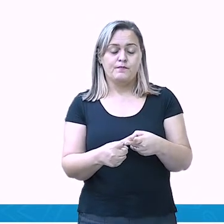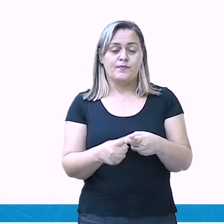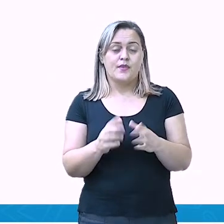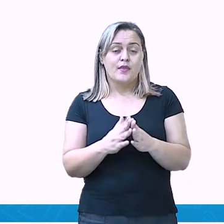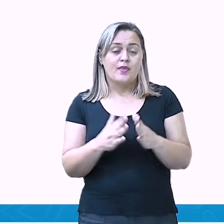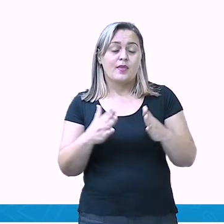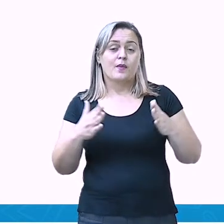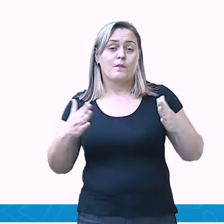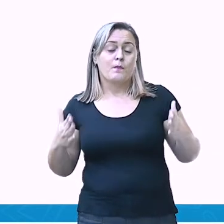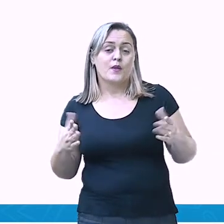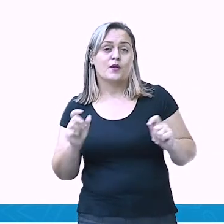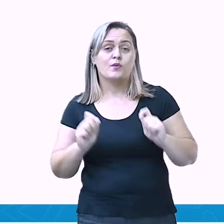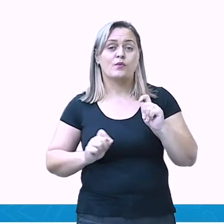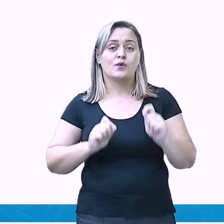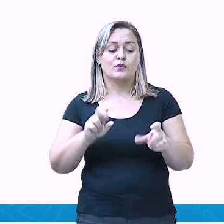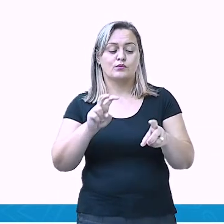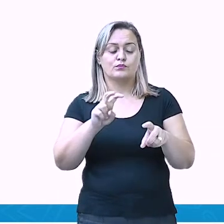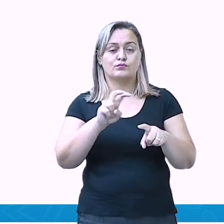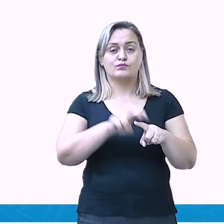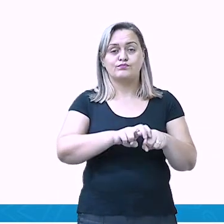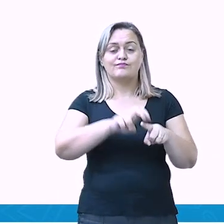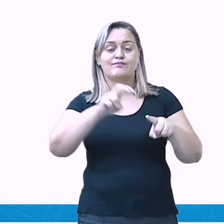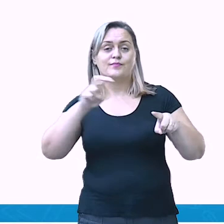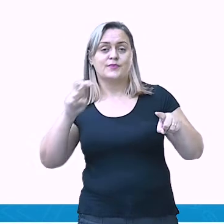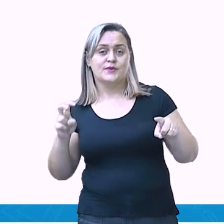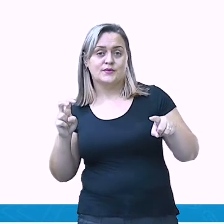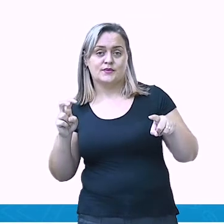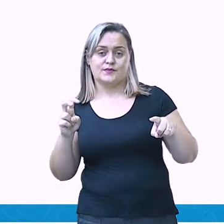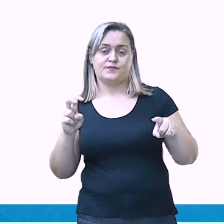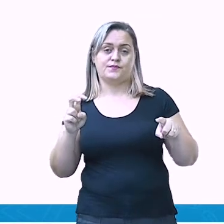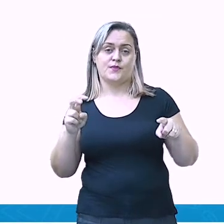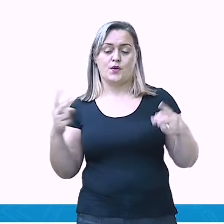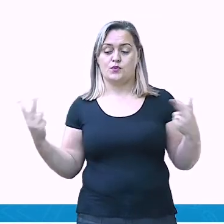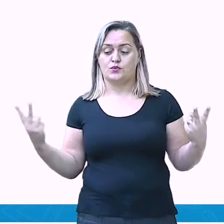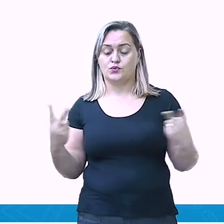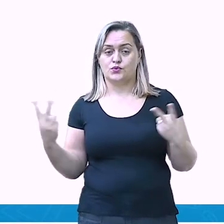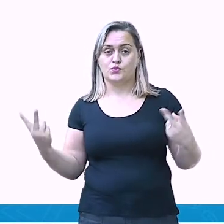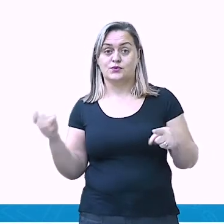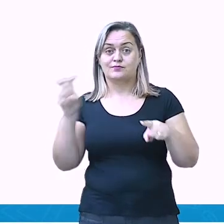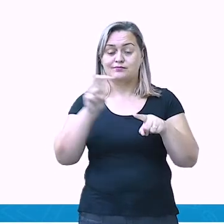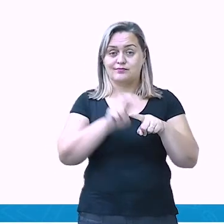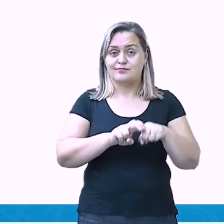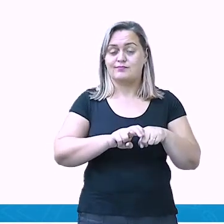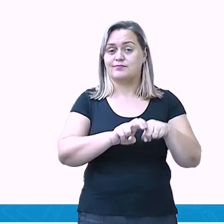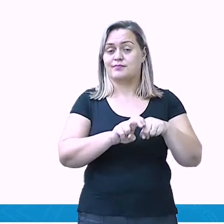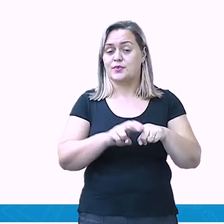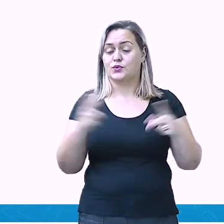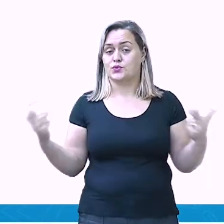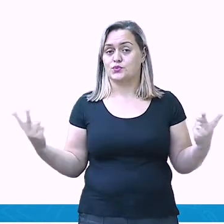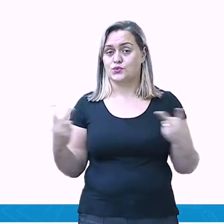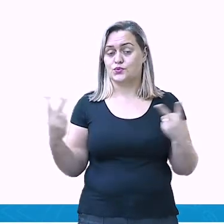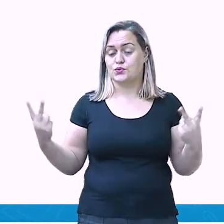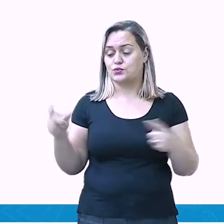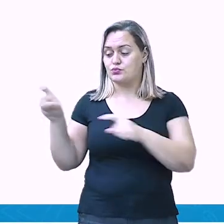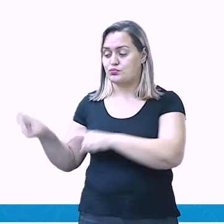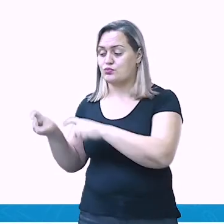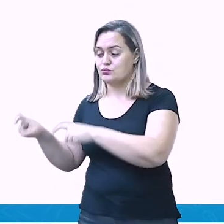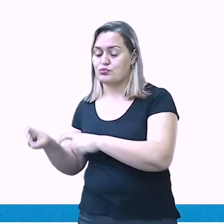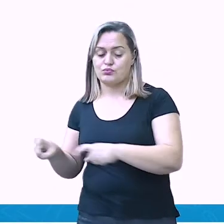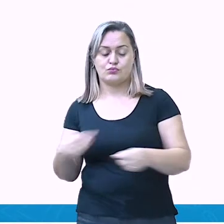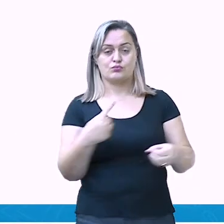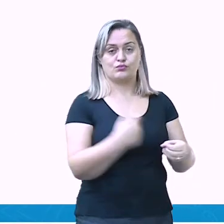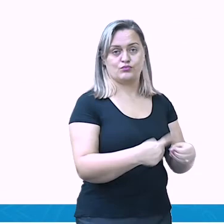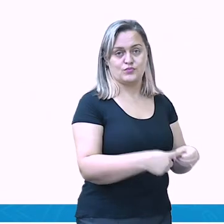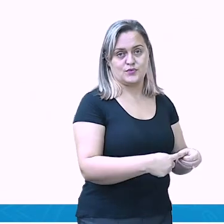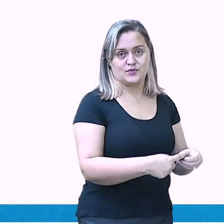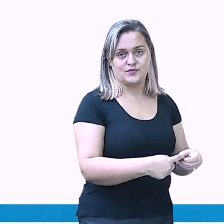cidade, com maior circulação de mercadorias, pessoas e informações entre esses espaços.